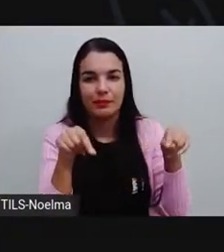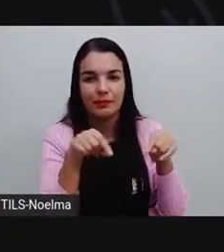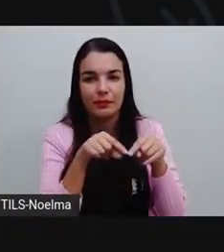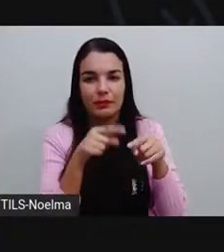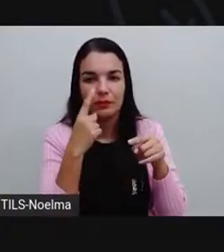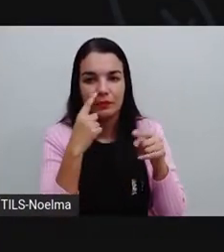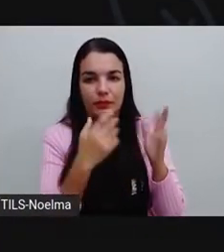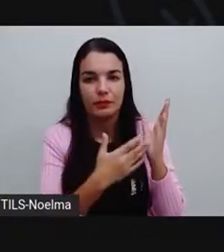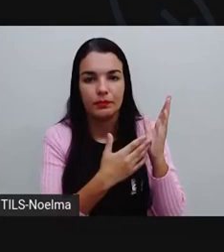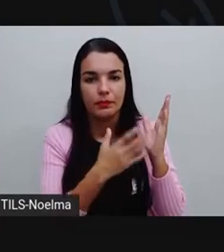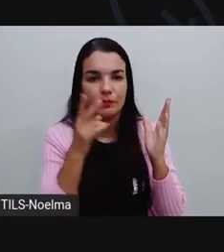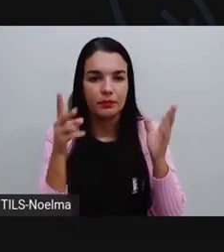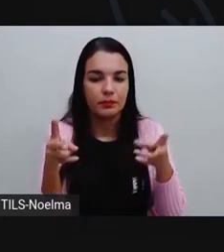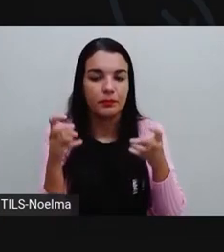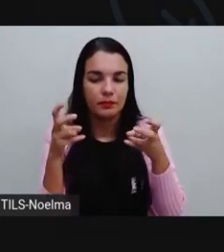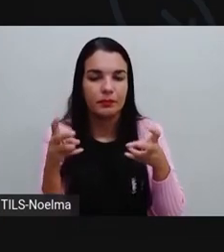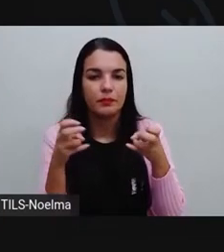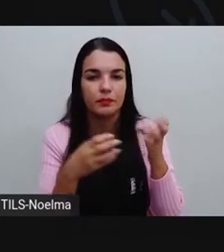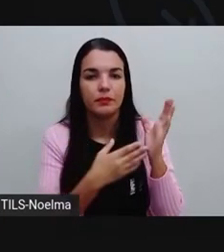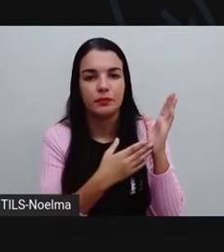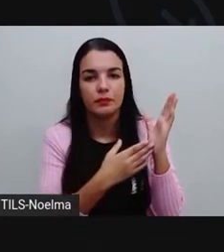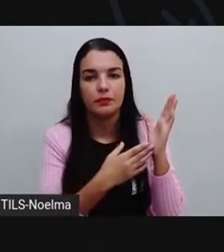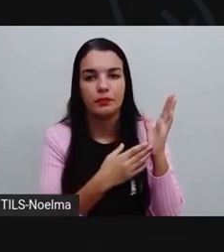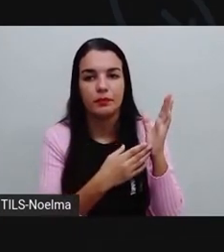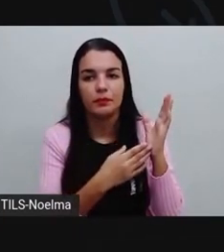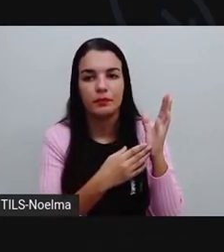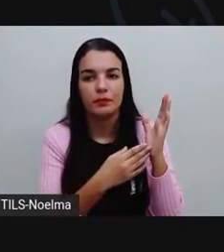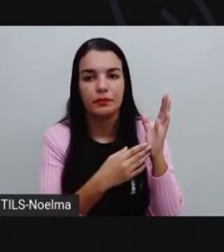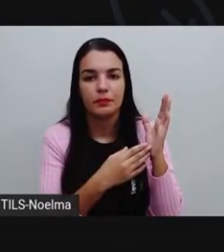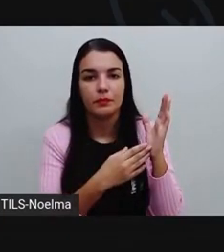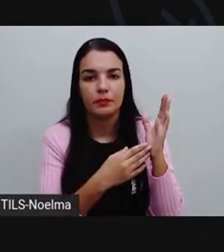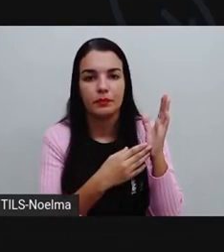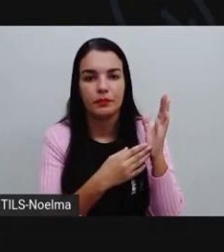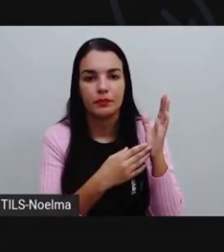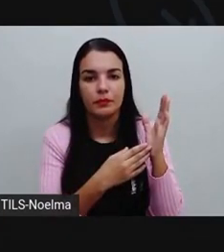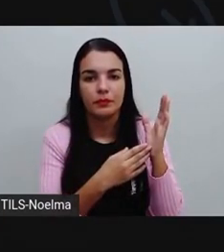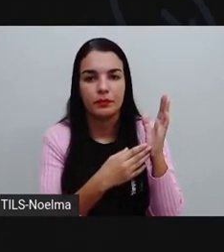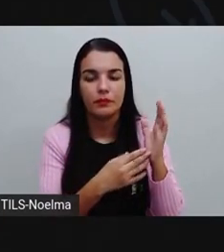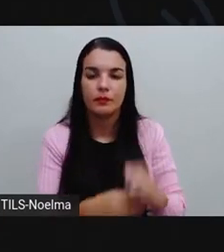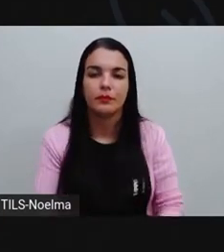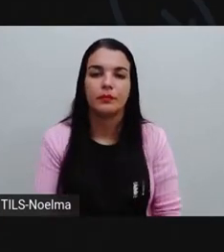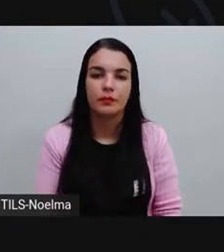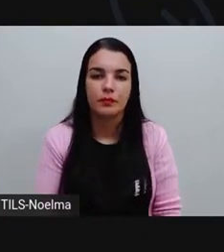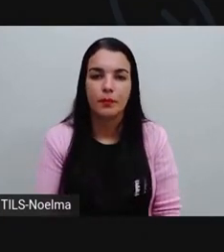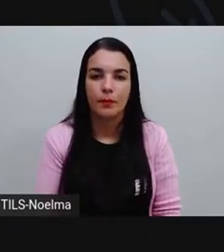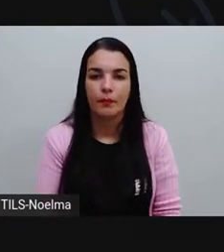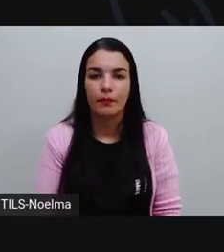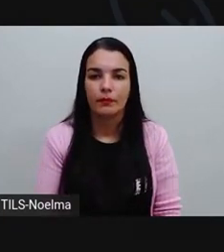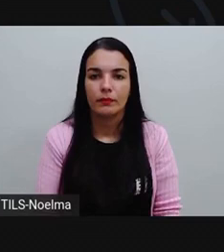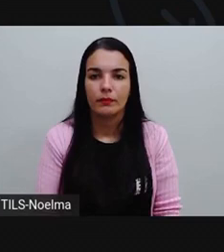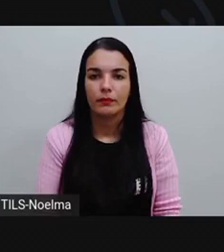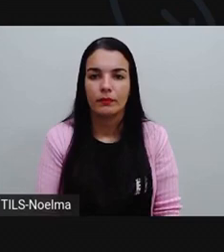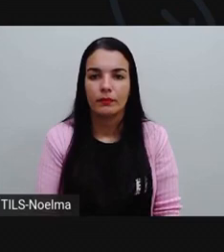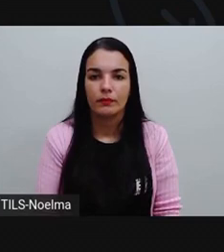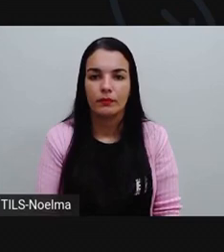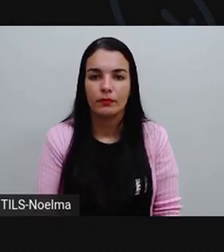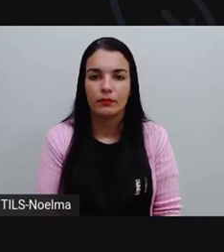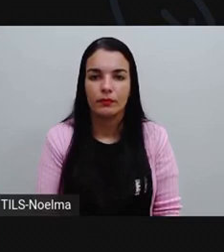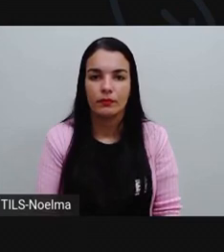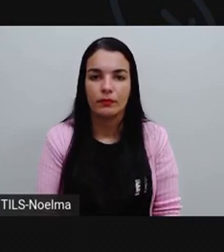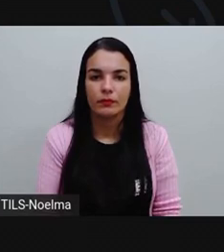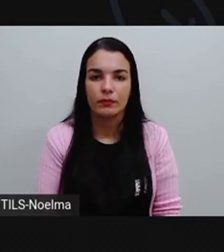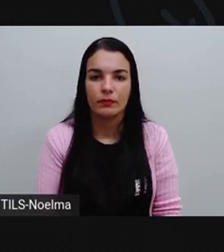Observe. Em 2016, nós tivemos aqui 229,06.